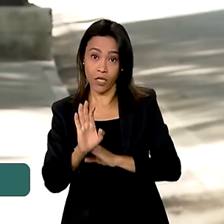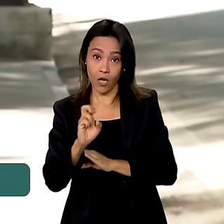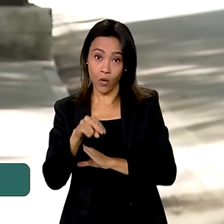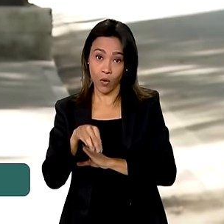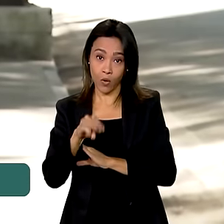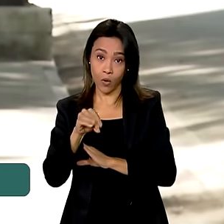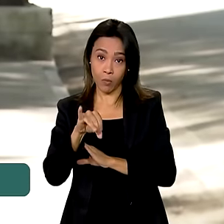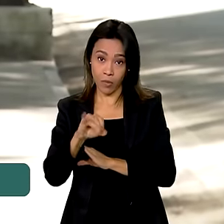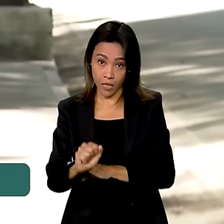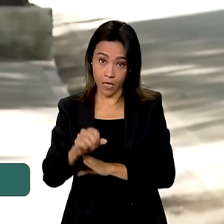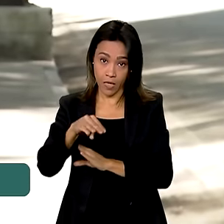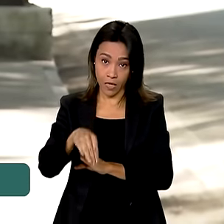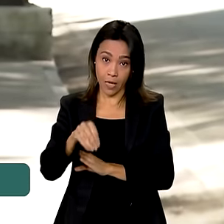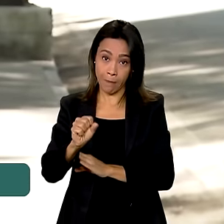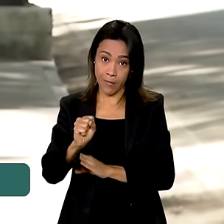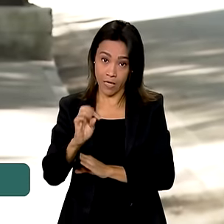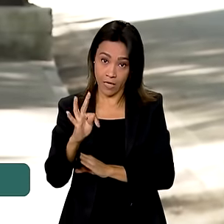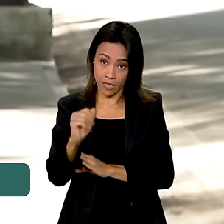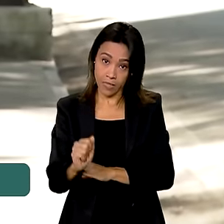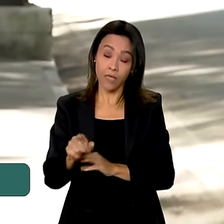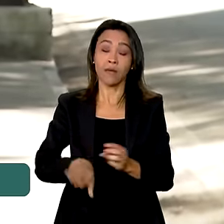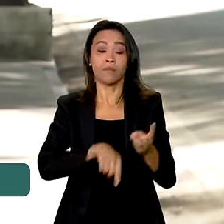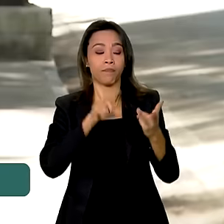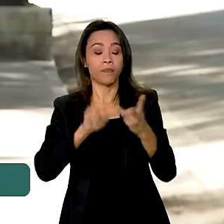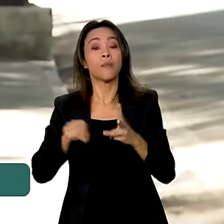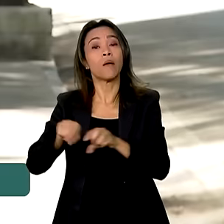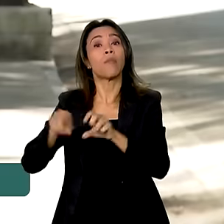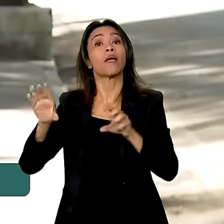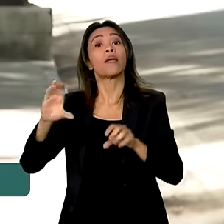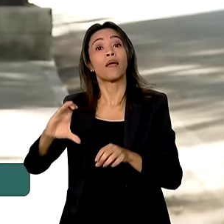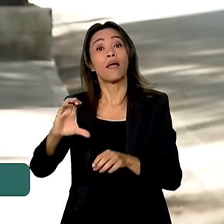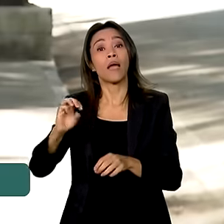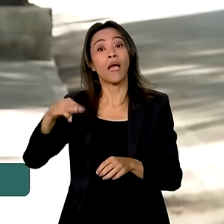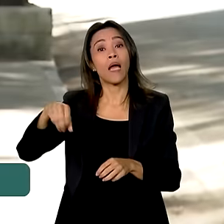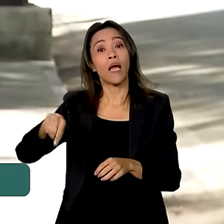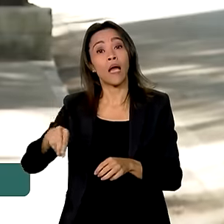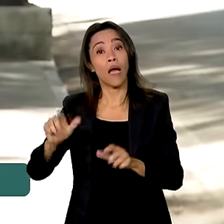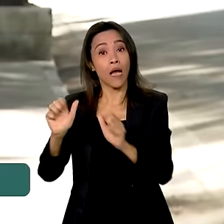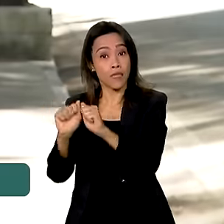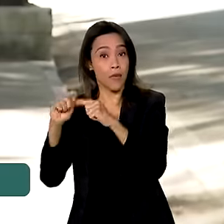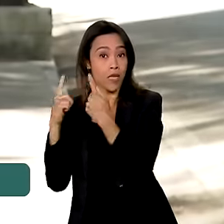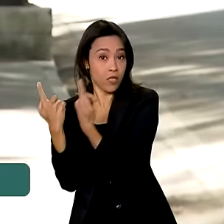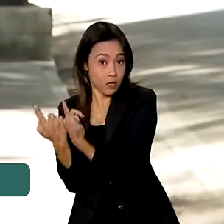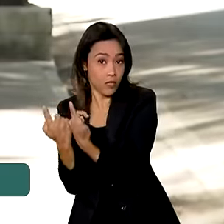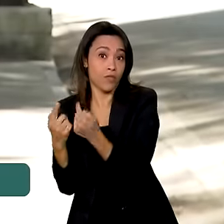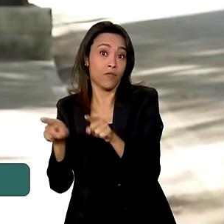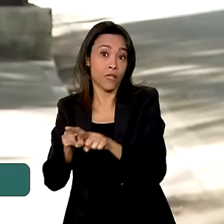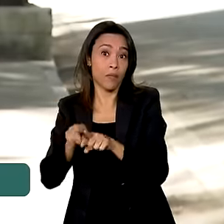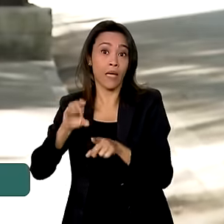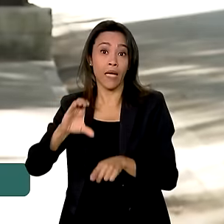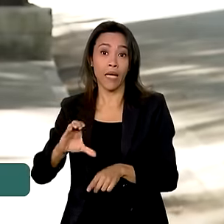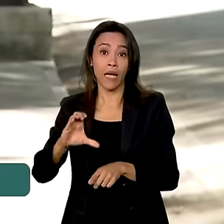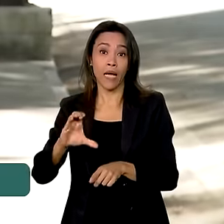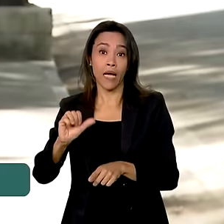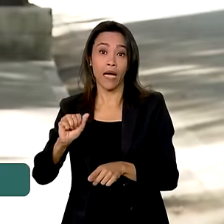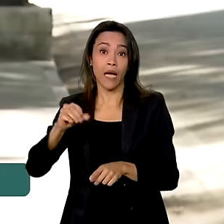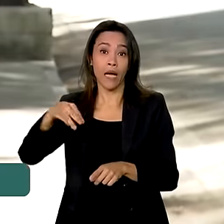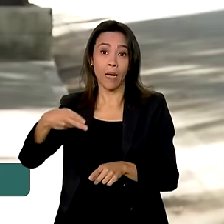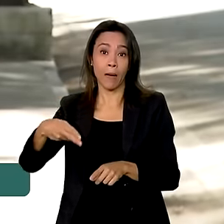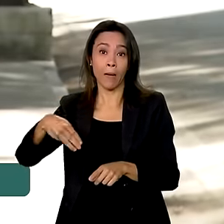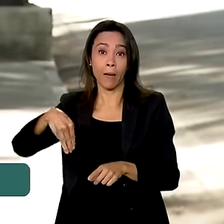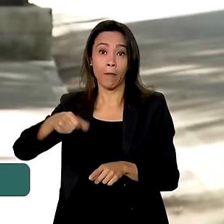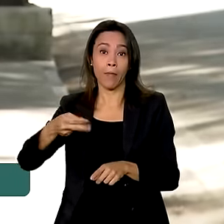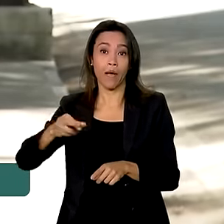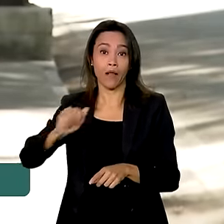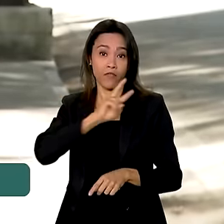municipais e assembleias legislativas. Essas instituições parceiras vão ajudar na